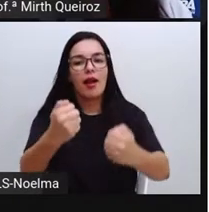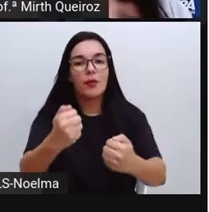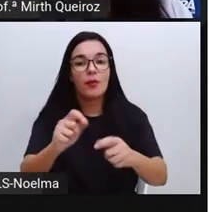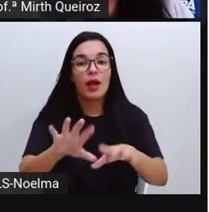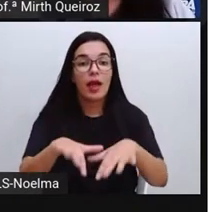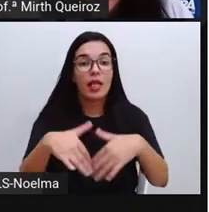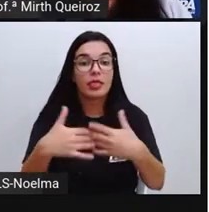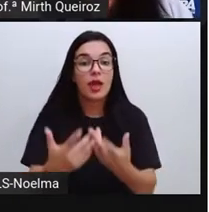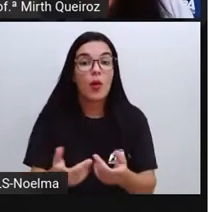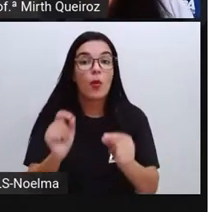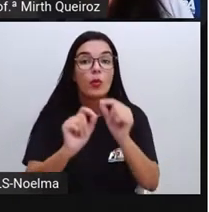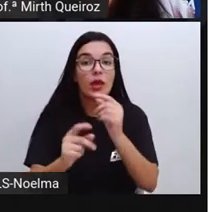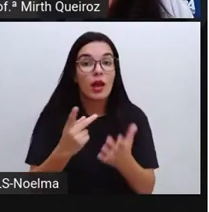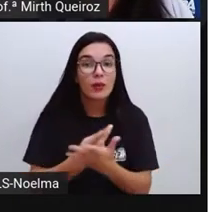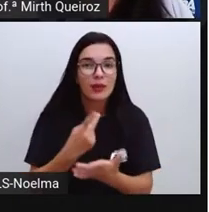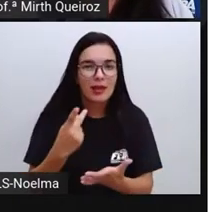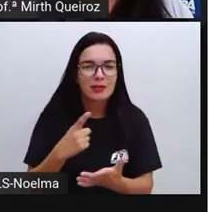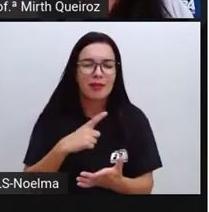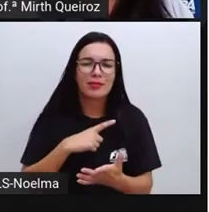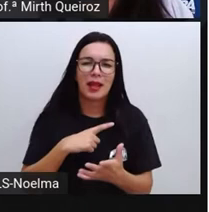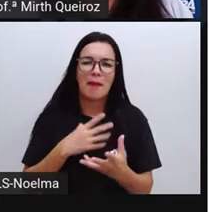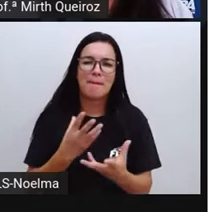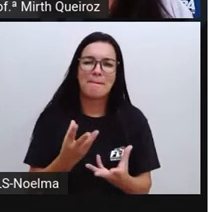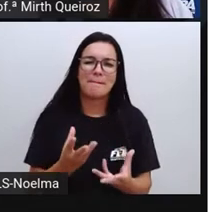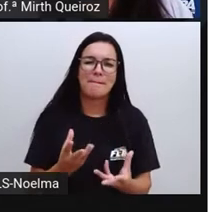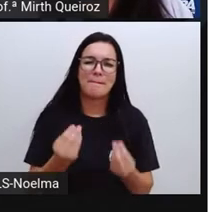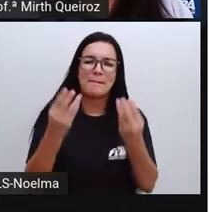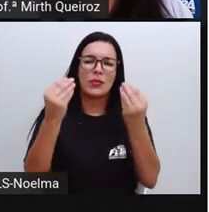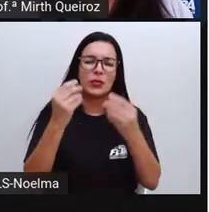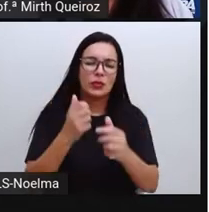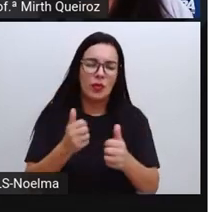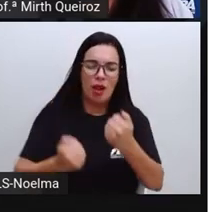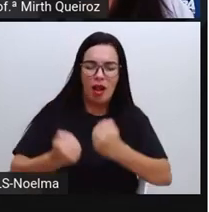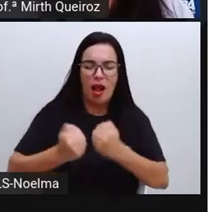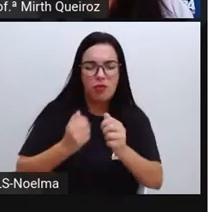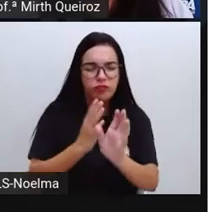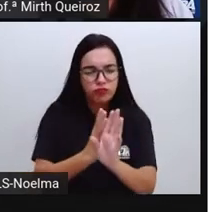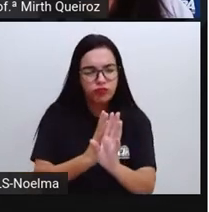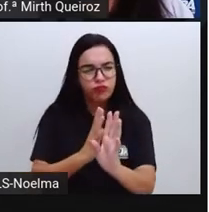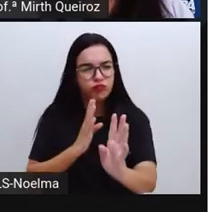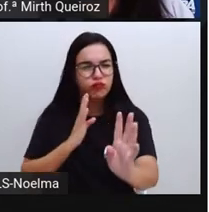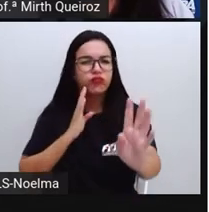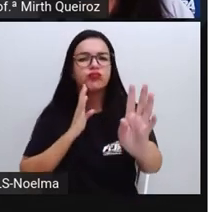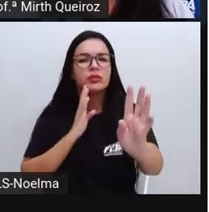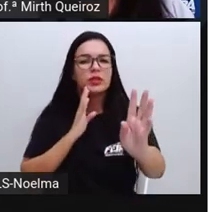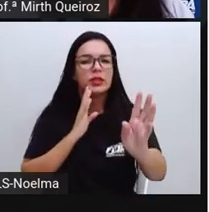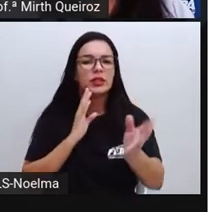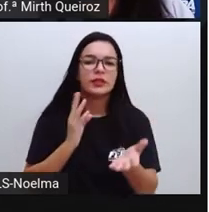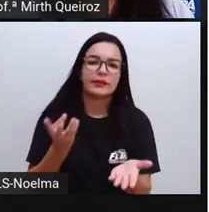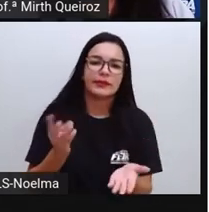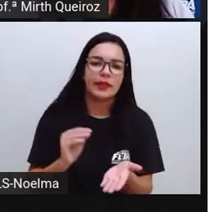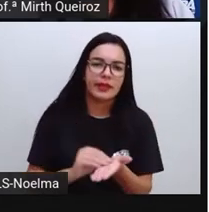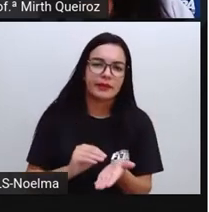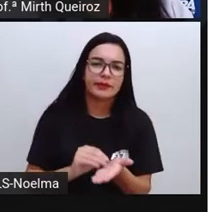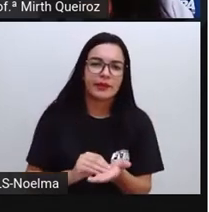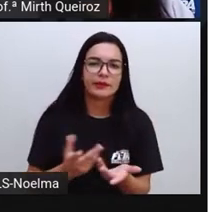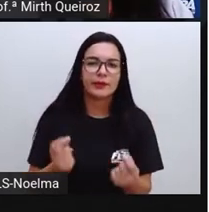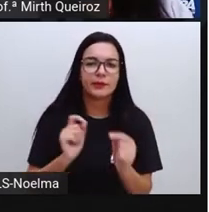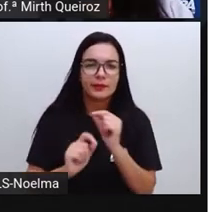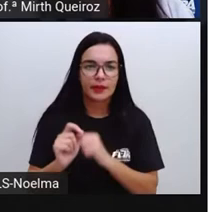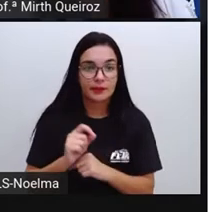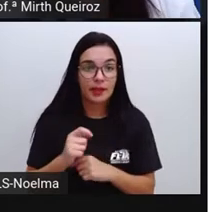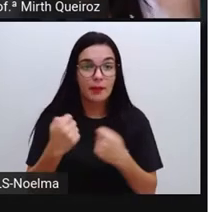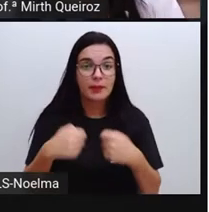Qual a sua missão? Proponha uma solução ou medidas que facilitem esse problema do trânsito na